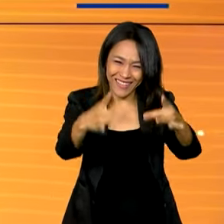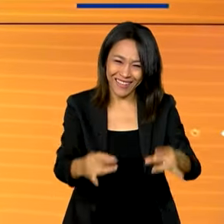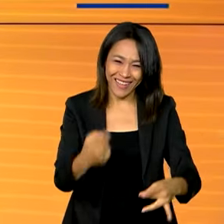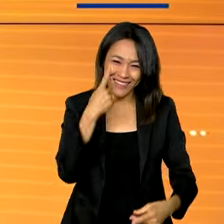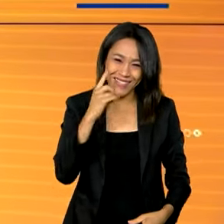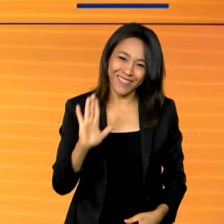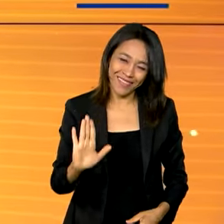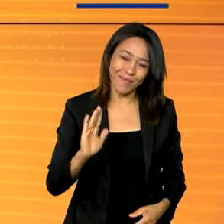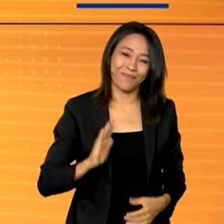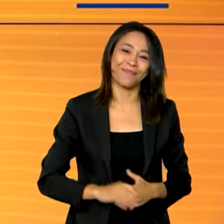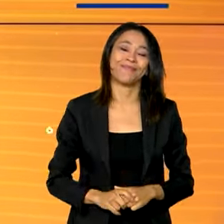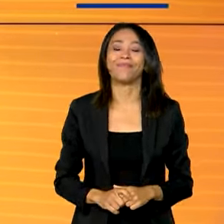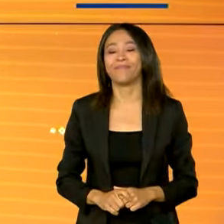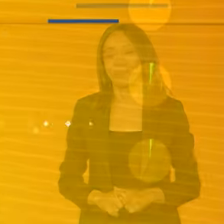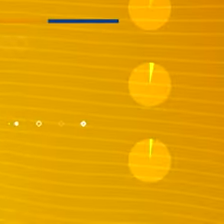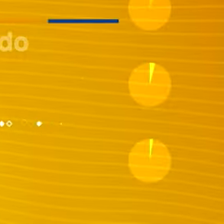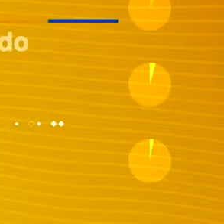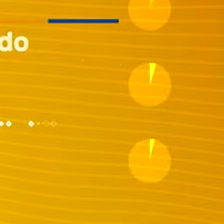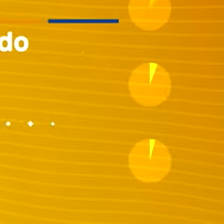você confere já já.